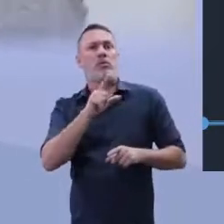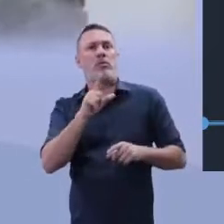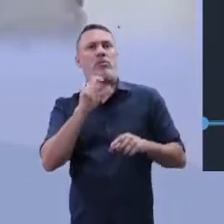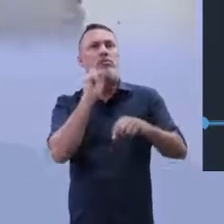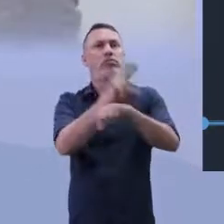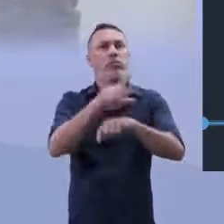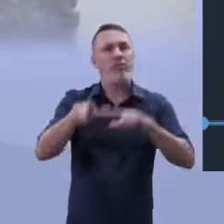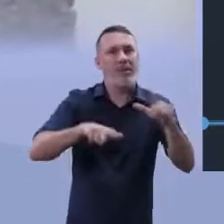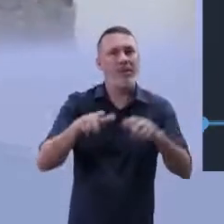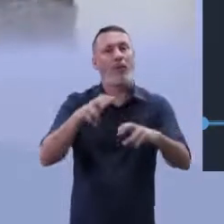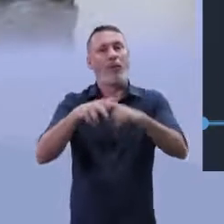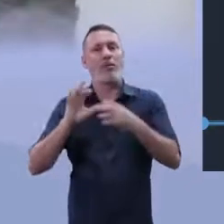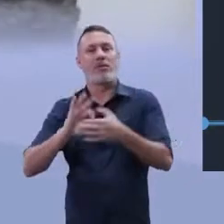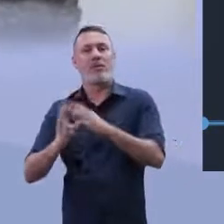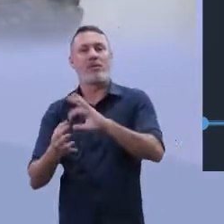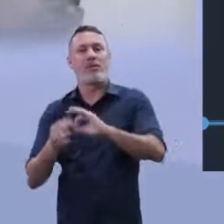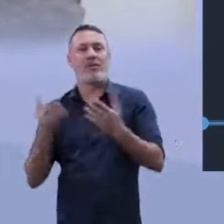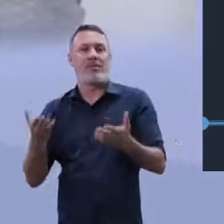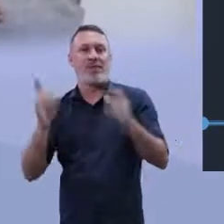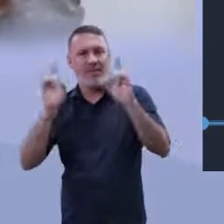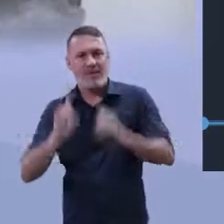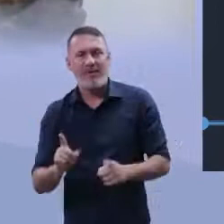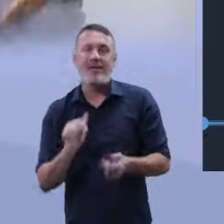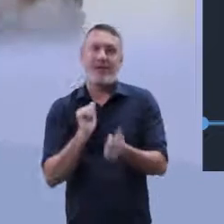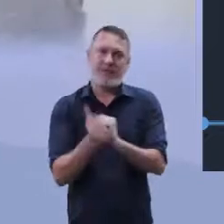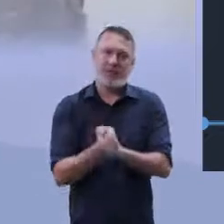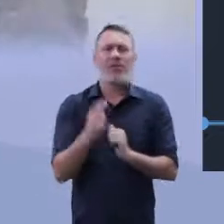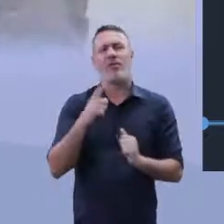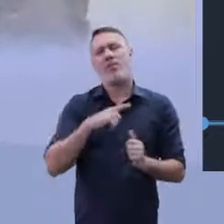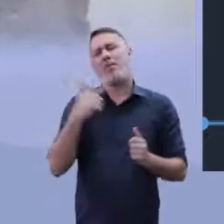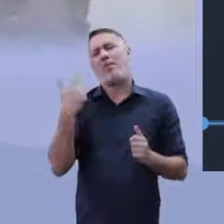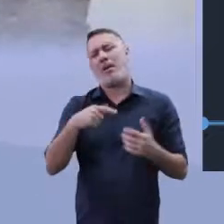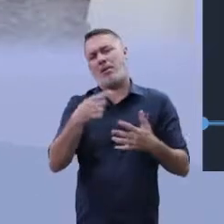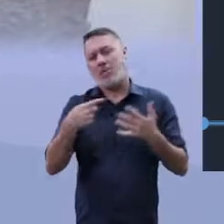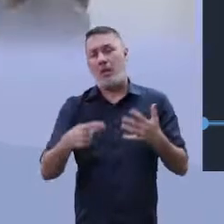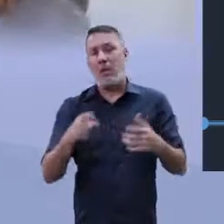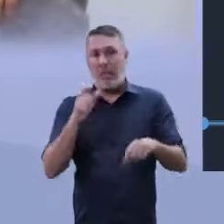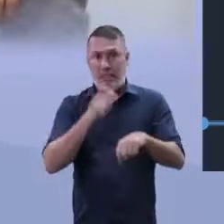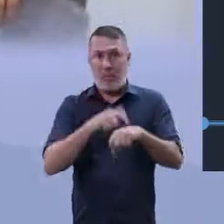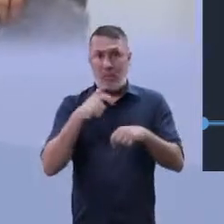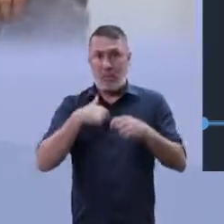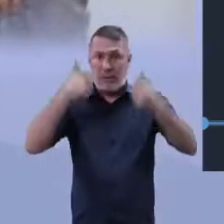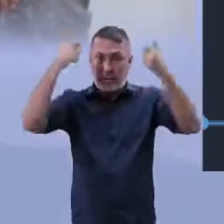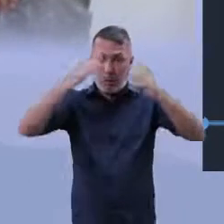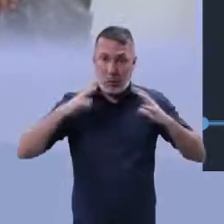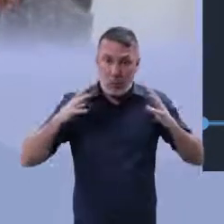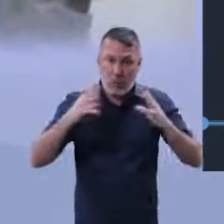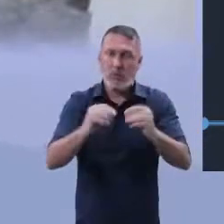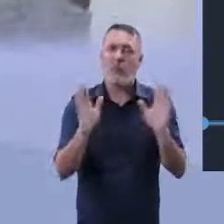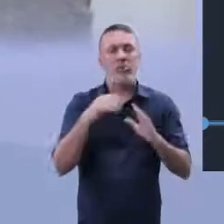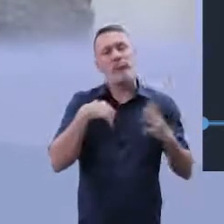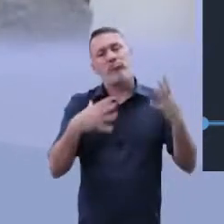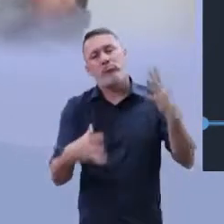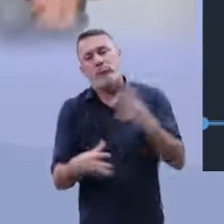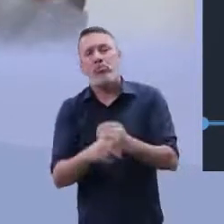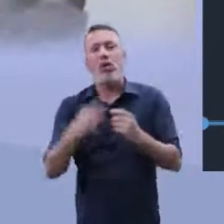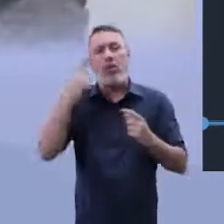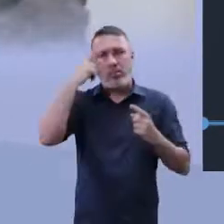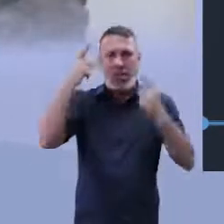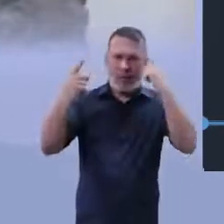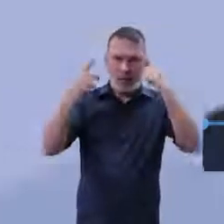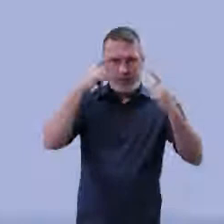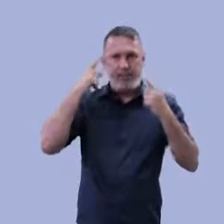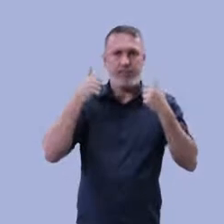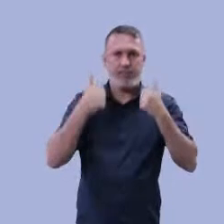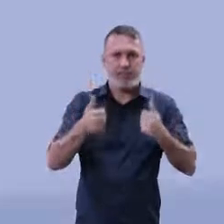alcançar mercado de trabalho. Tem infinitos fatores que vocês podem jogar na sua redação. A gente não tem tempo para falar sobre todos, mas foi apenas